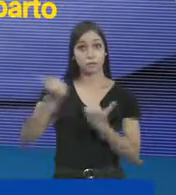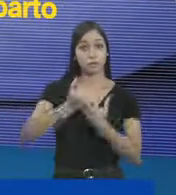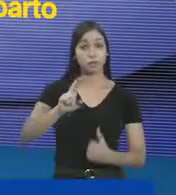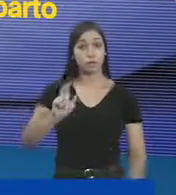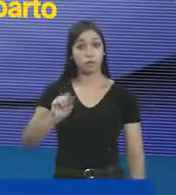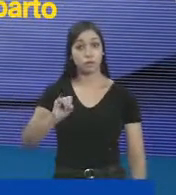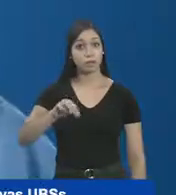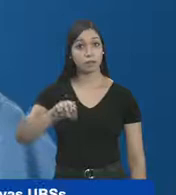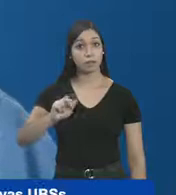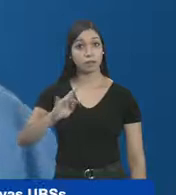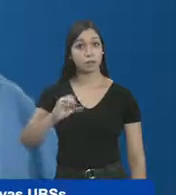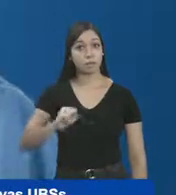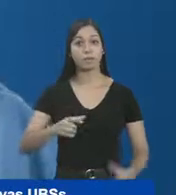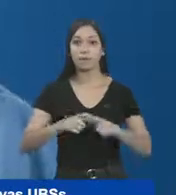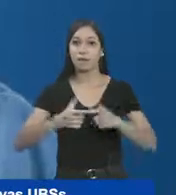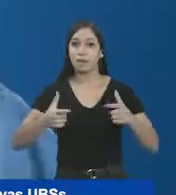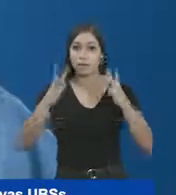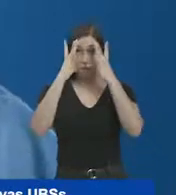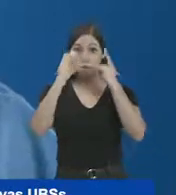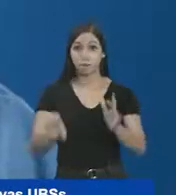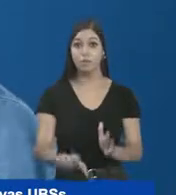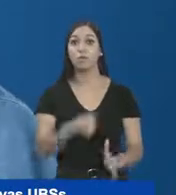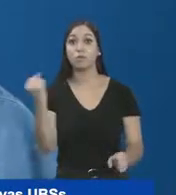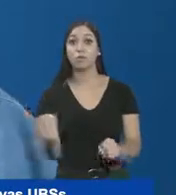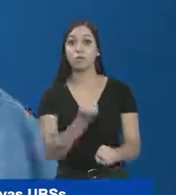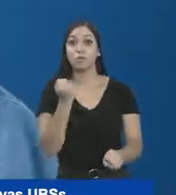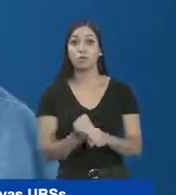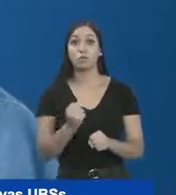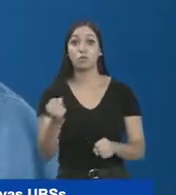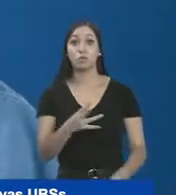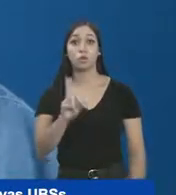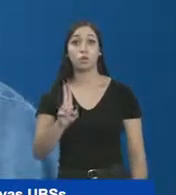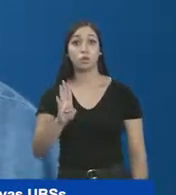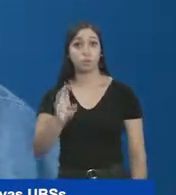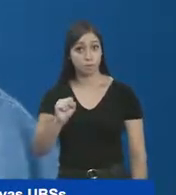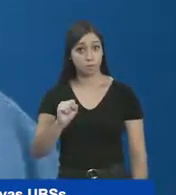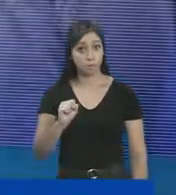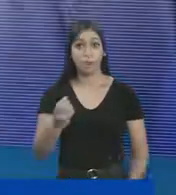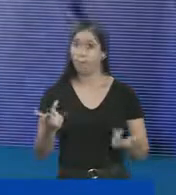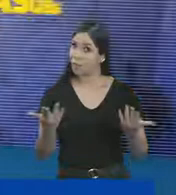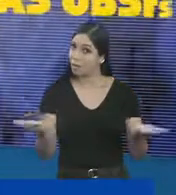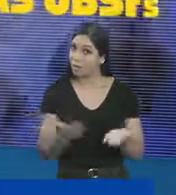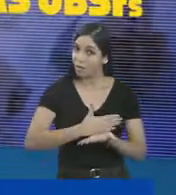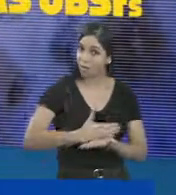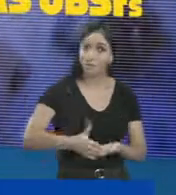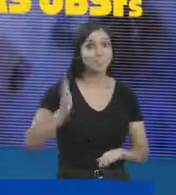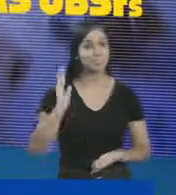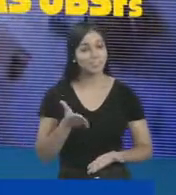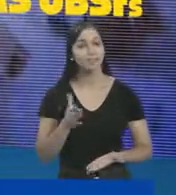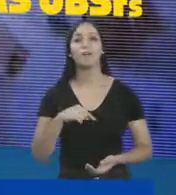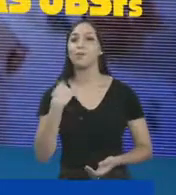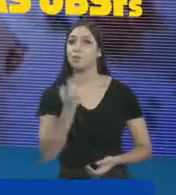substituindo a Uai Martim. Ampliação da atenção primária com a construção de novos UBS. Como estamos fazendo